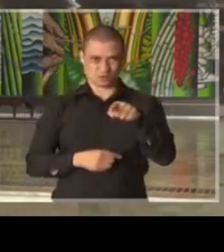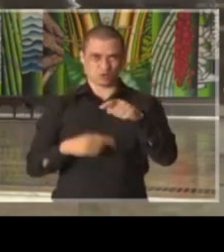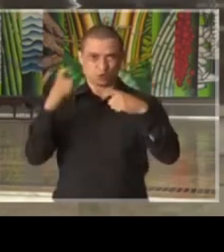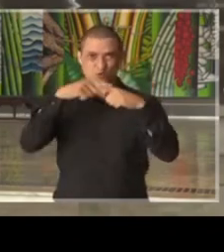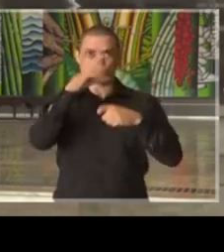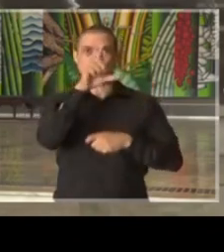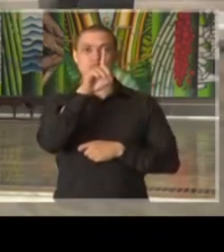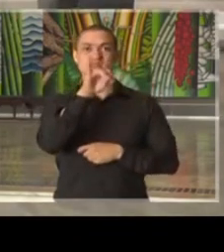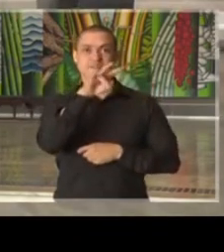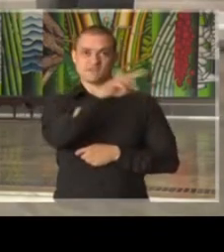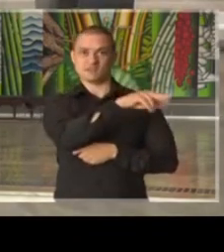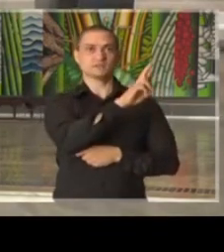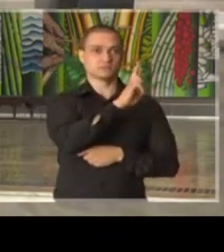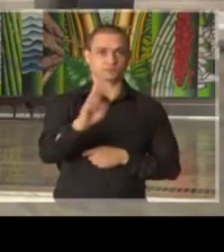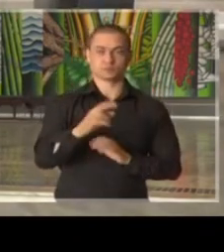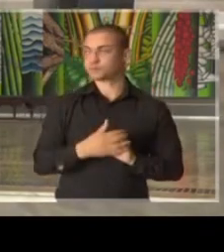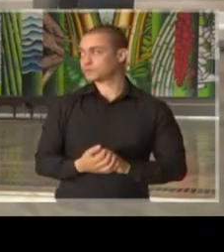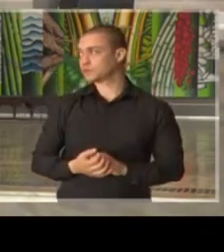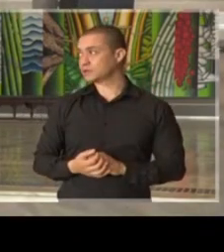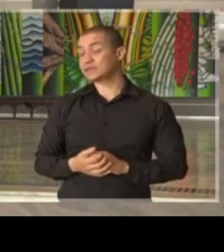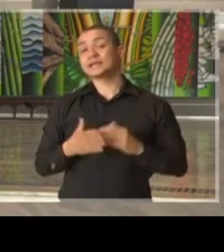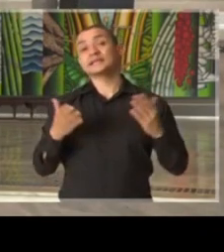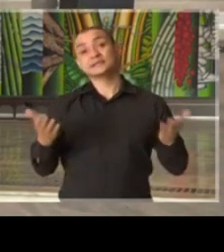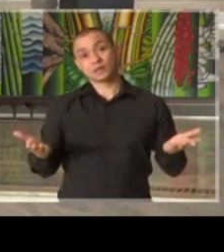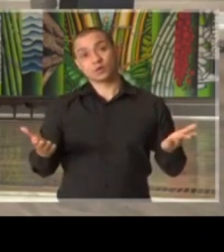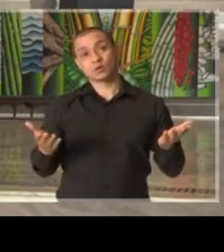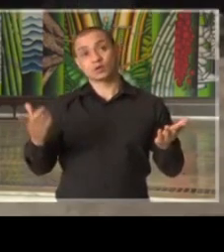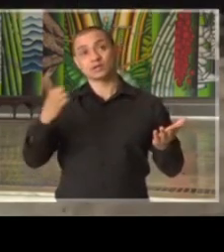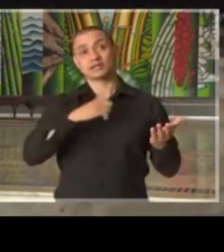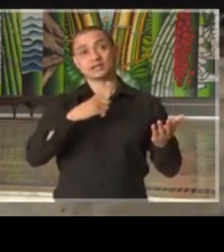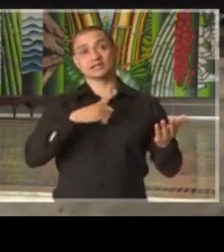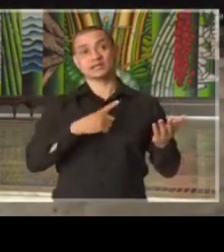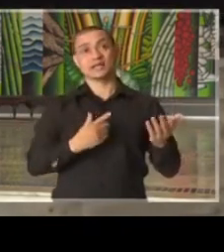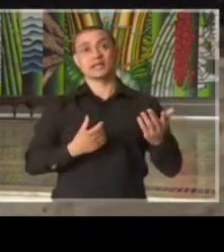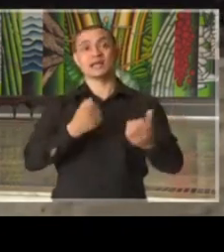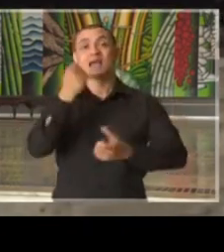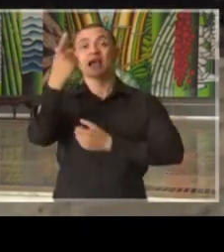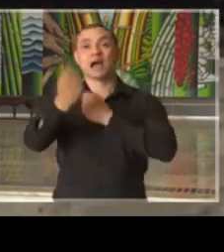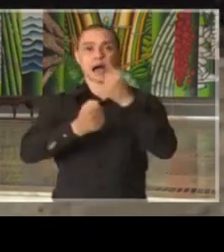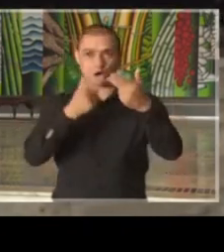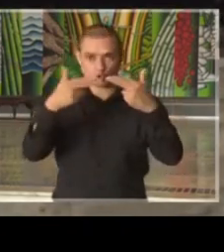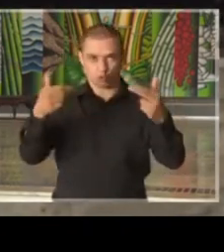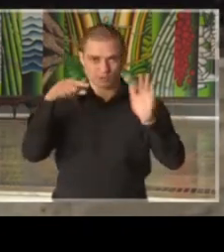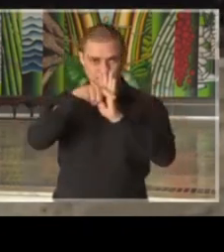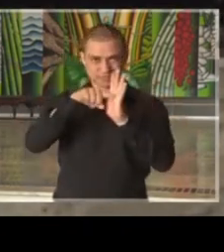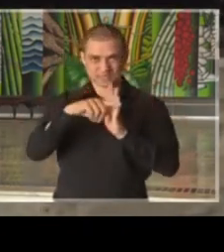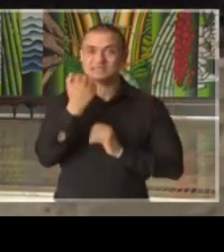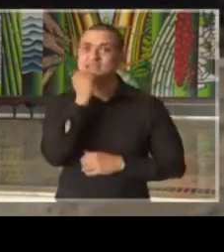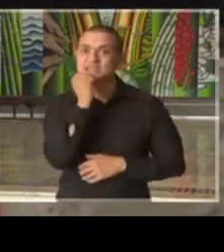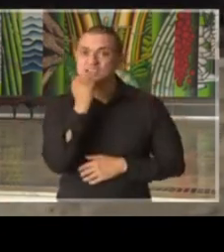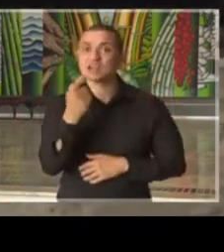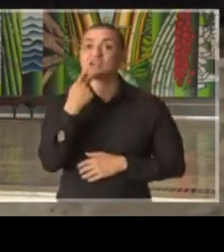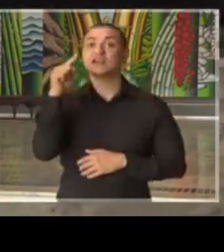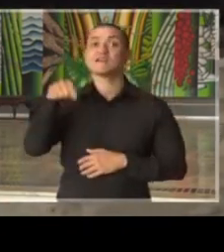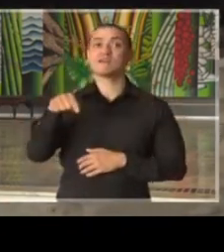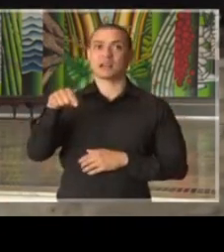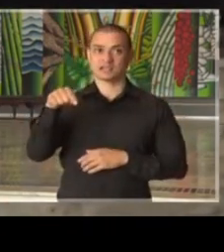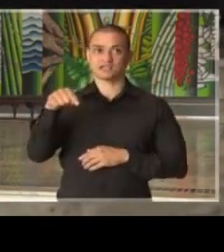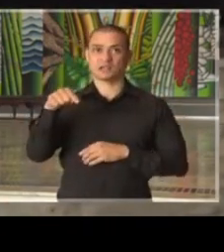David Wipp. É, existem algumas publicações científicas que falam do efeito